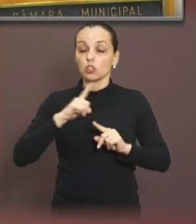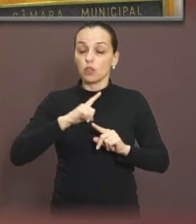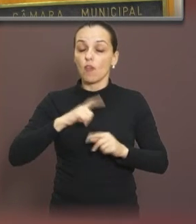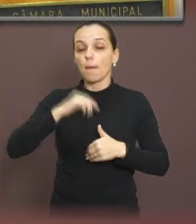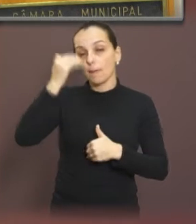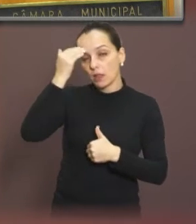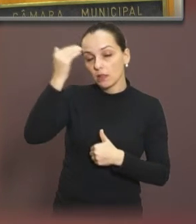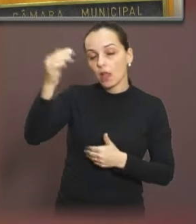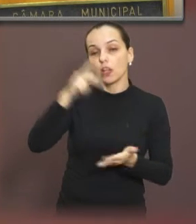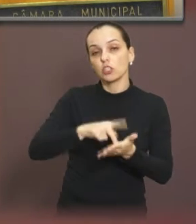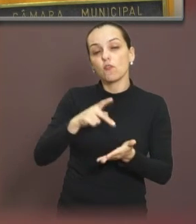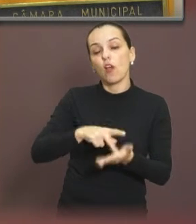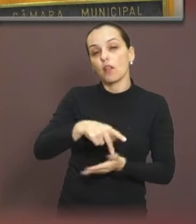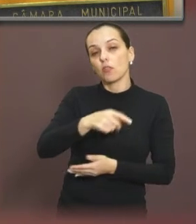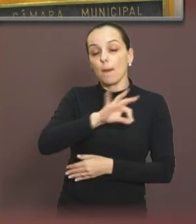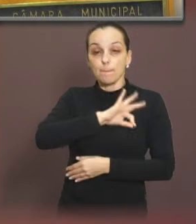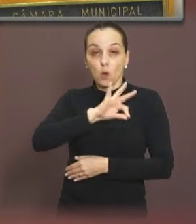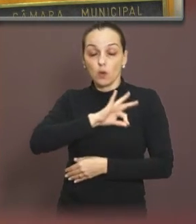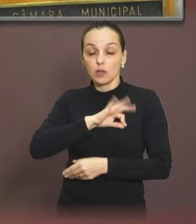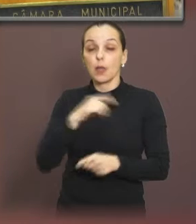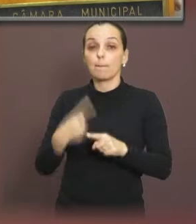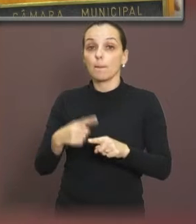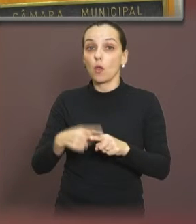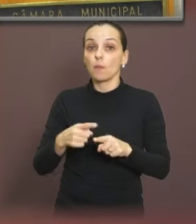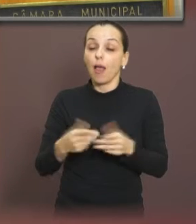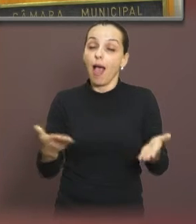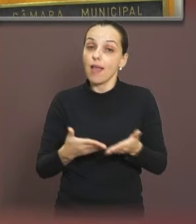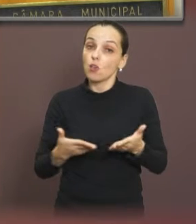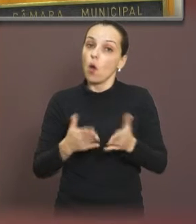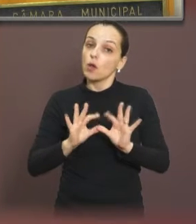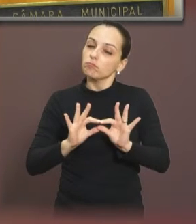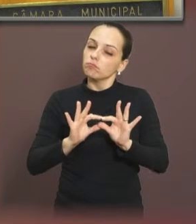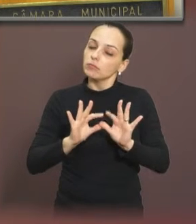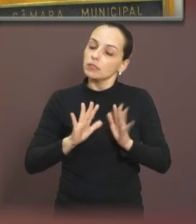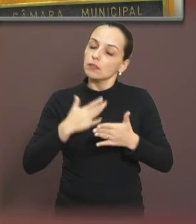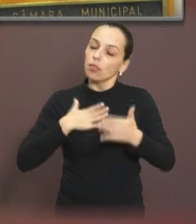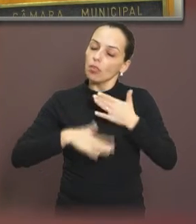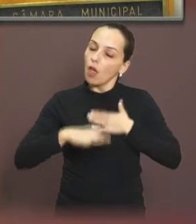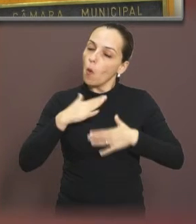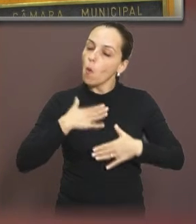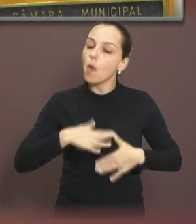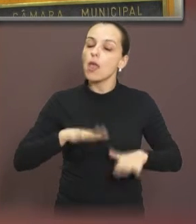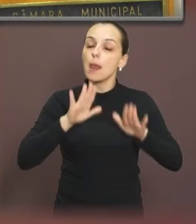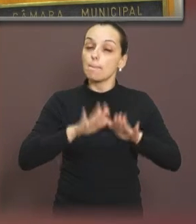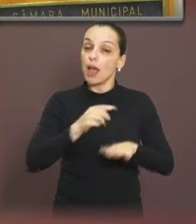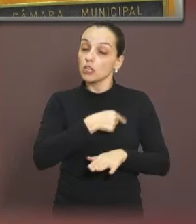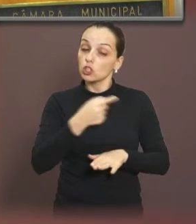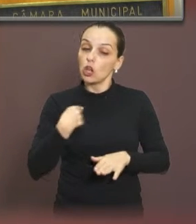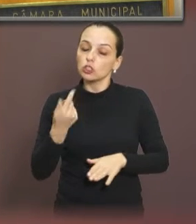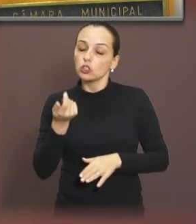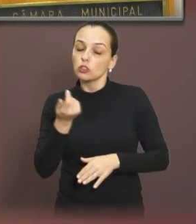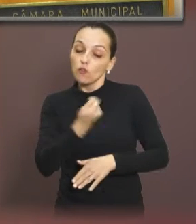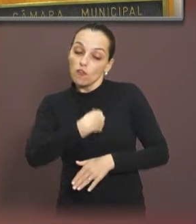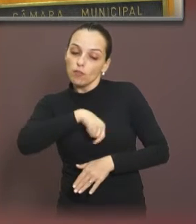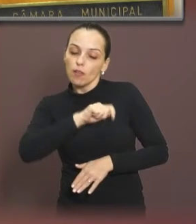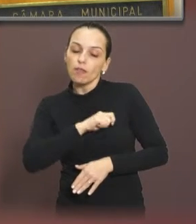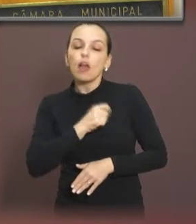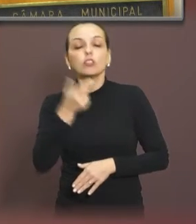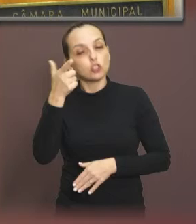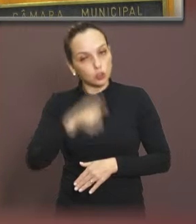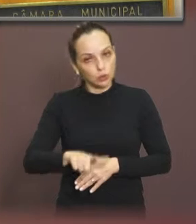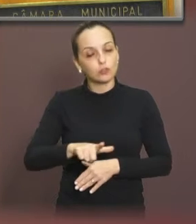inclusive, porque essa questão, por hora, está mais tranquila, mais calma, mas nós continuamos monitorando e acompanhando essa questão